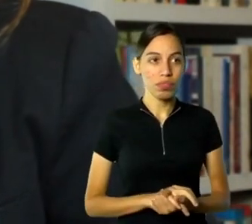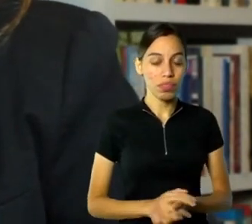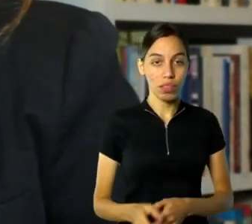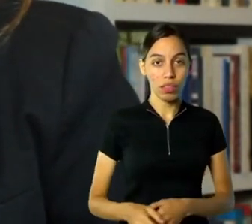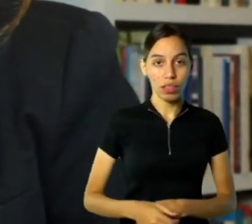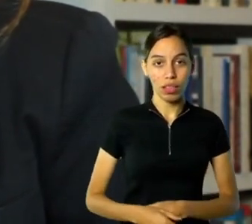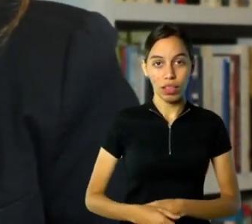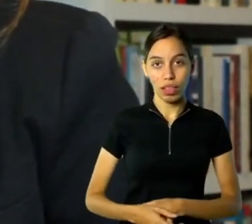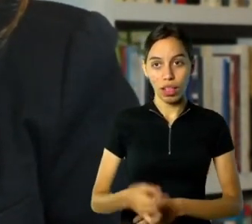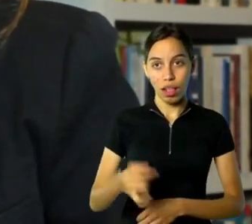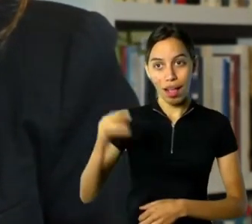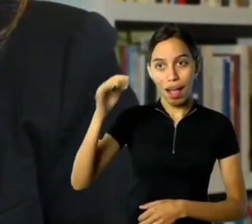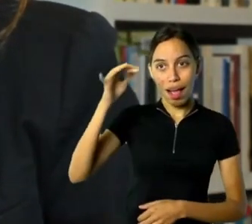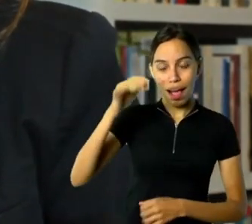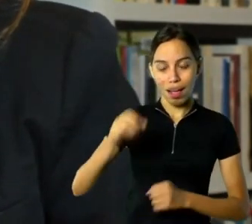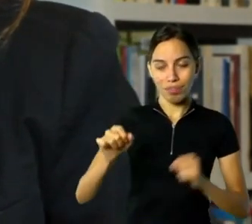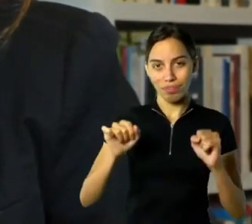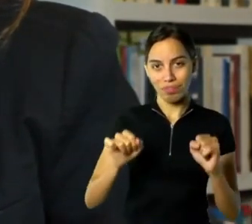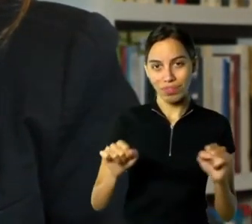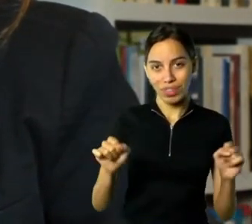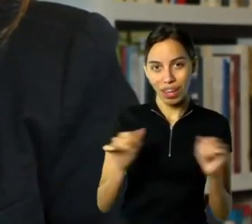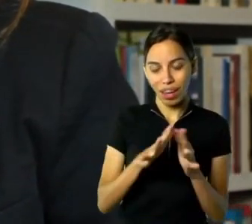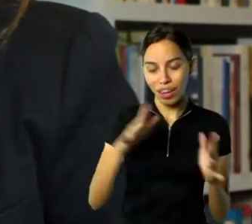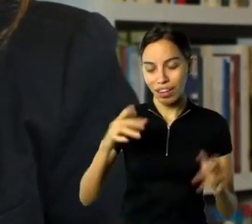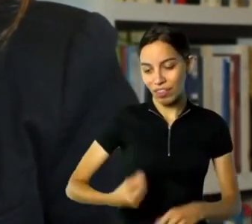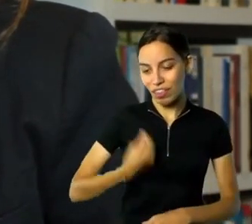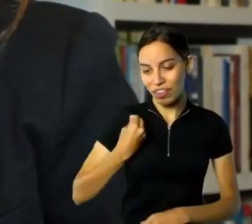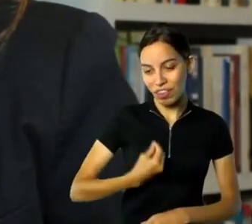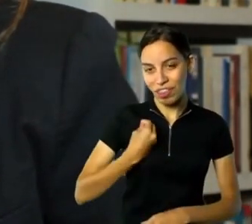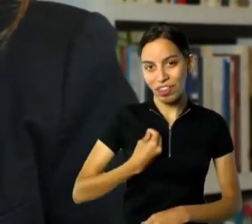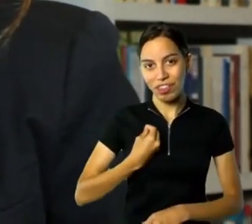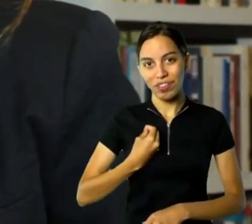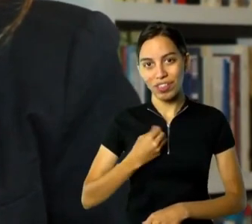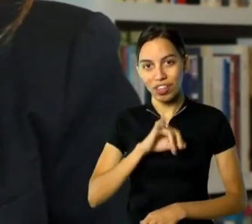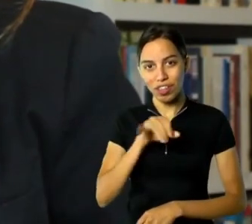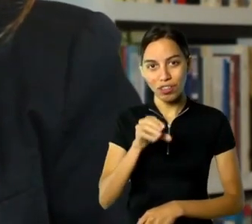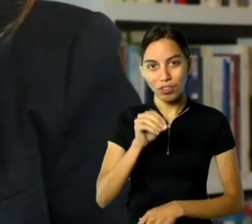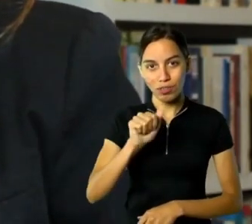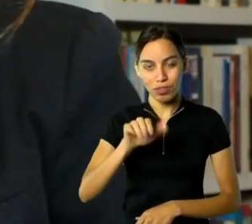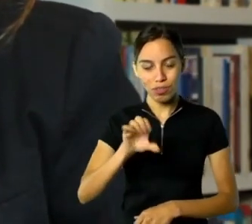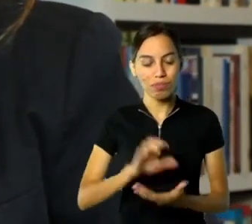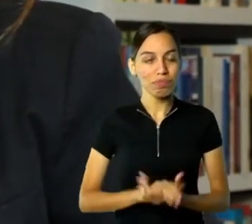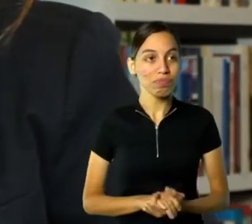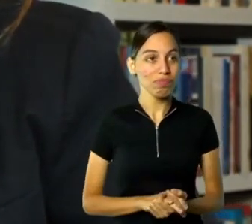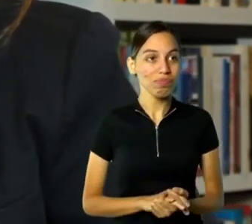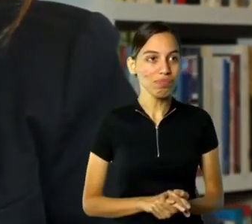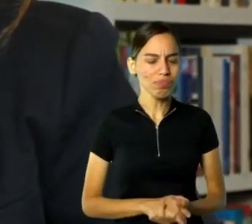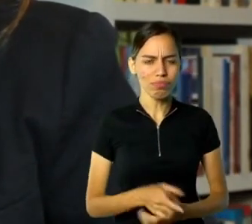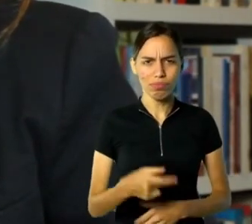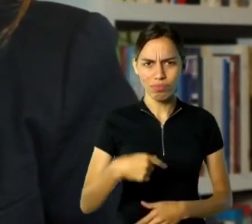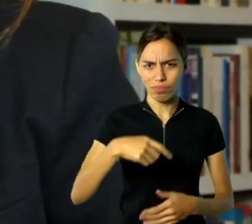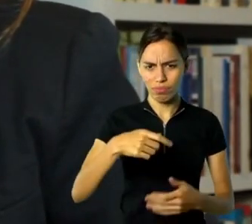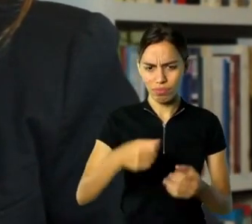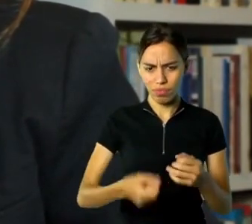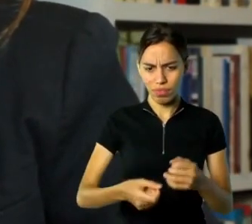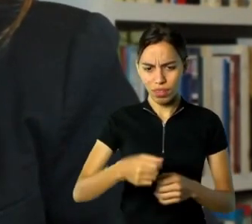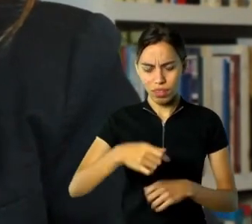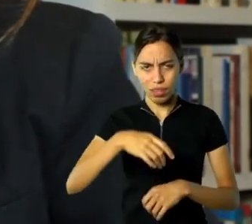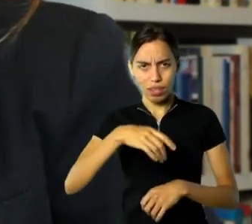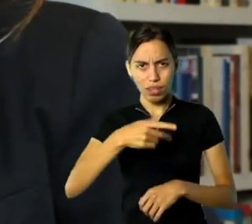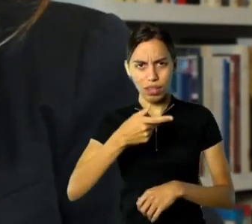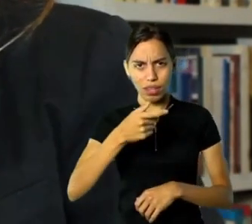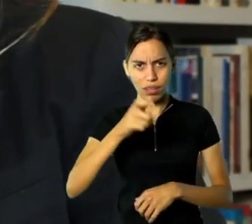Rola, editado pela Casa da Palavra, publicado em 2012, e é uma biografia do empresário mineiro que